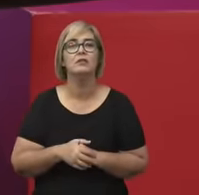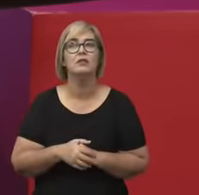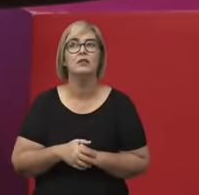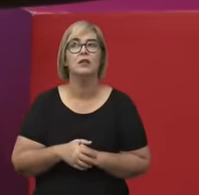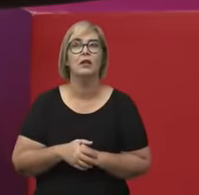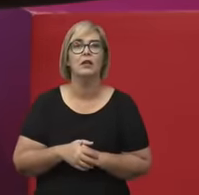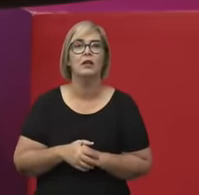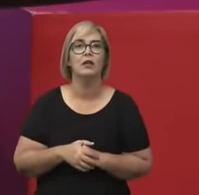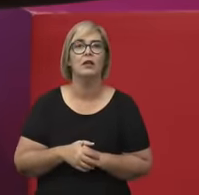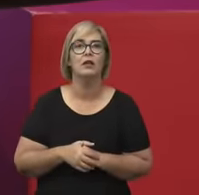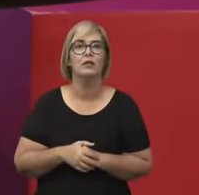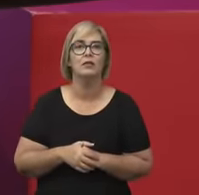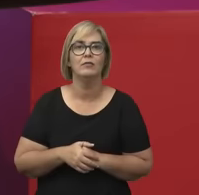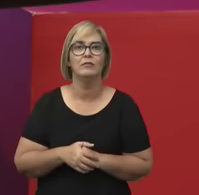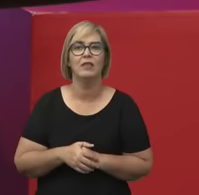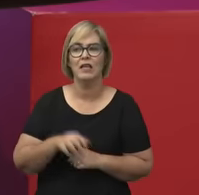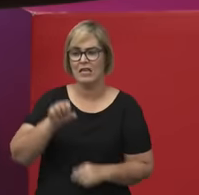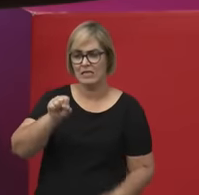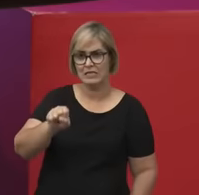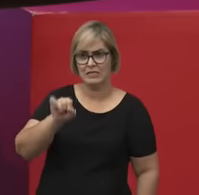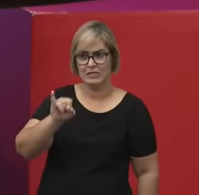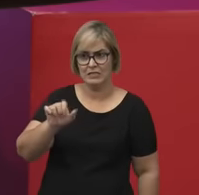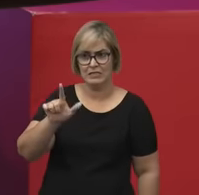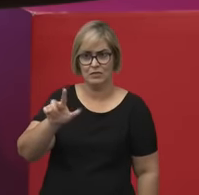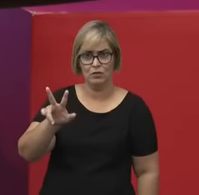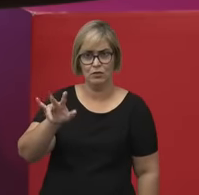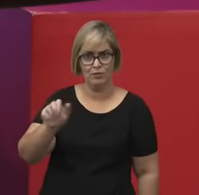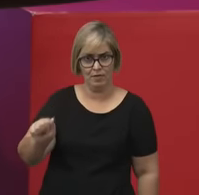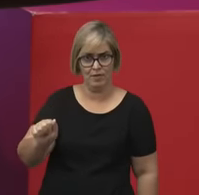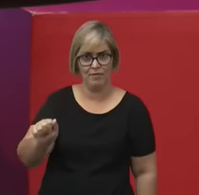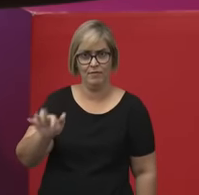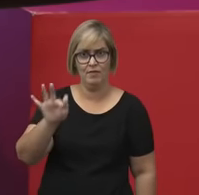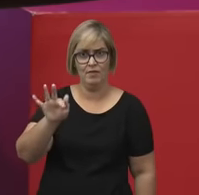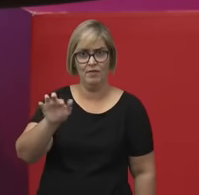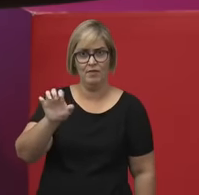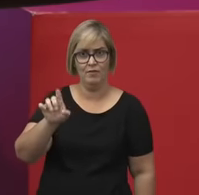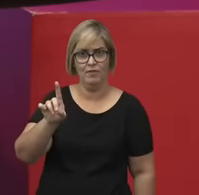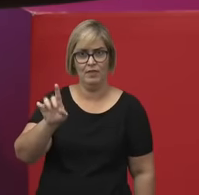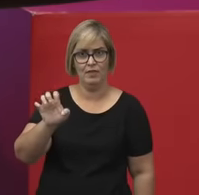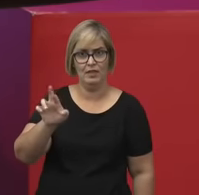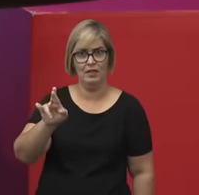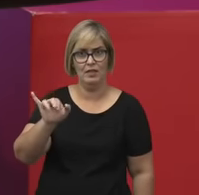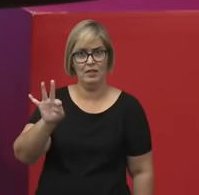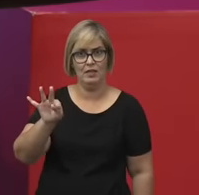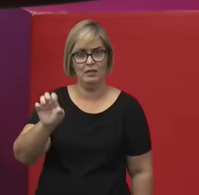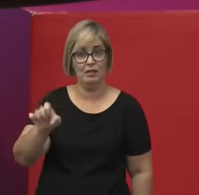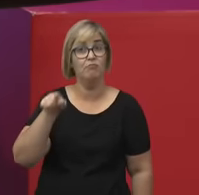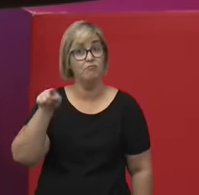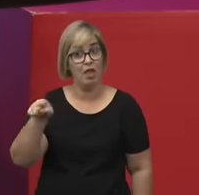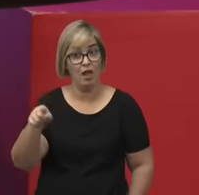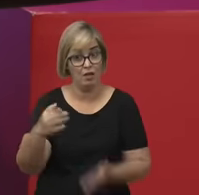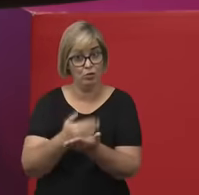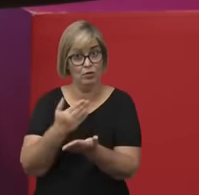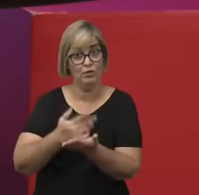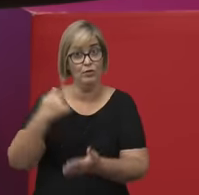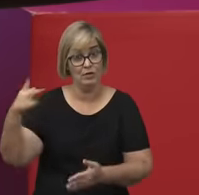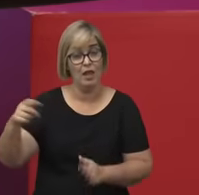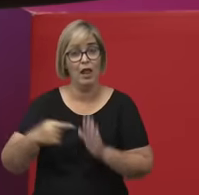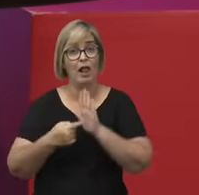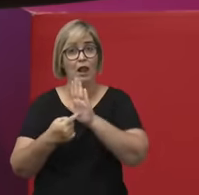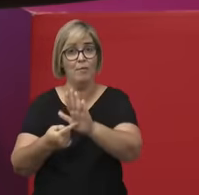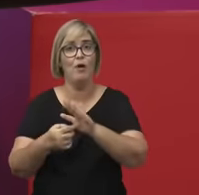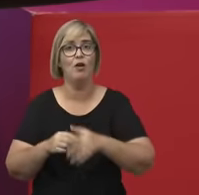foram... A Silvia Federici, na obra dela, Caliban e a Bruxa, mostra que a formação do capitalismo